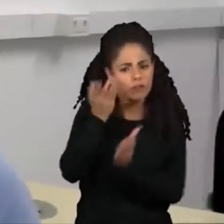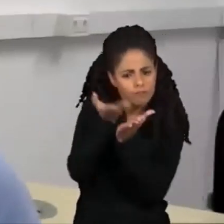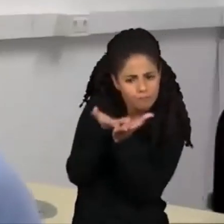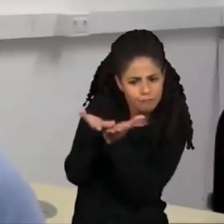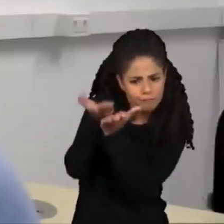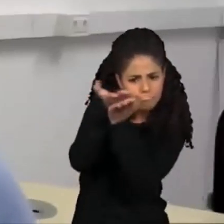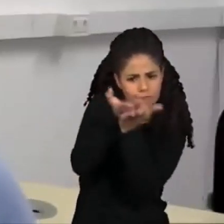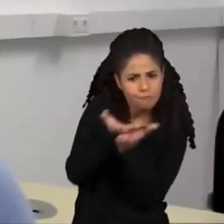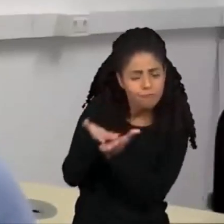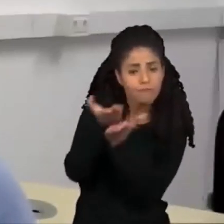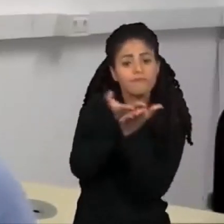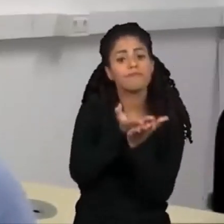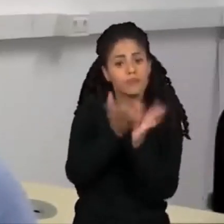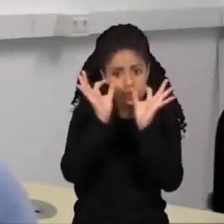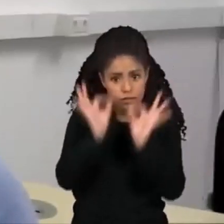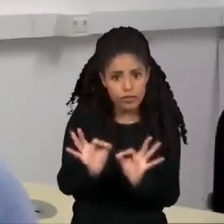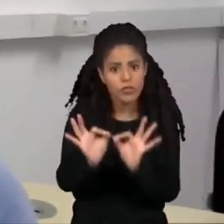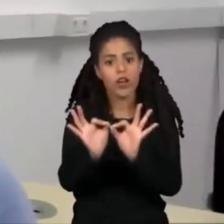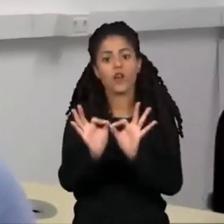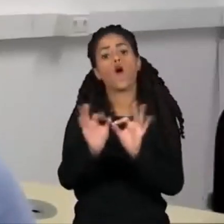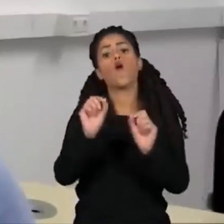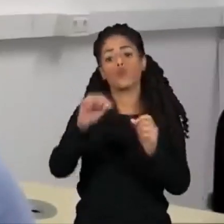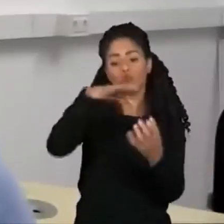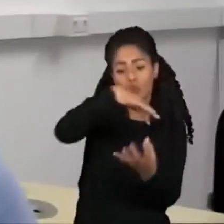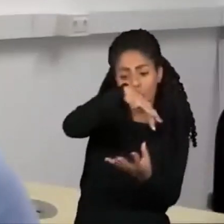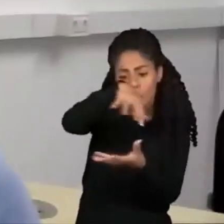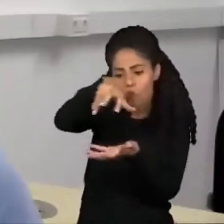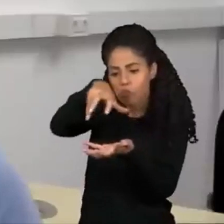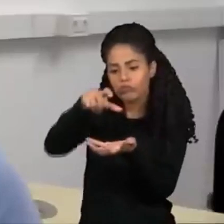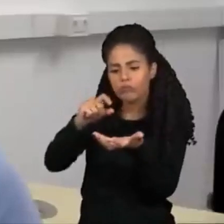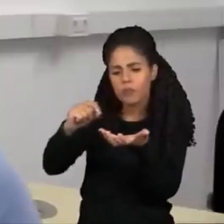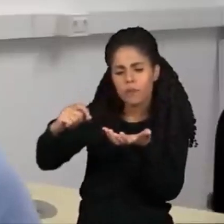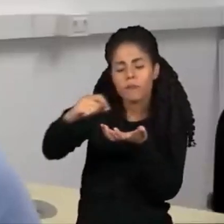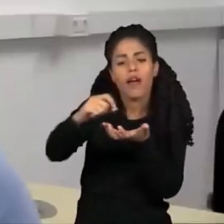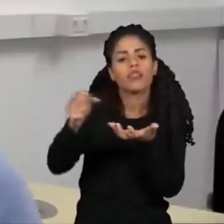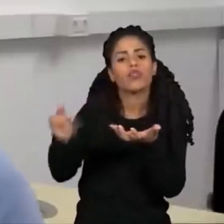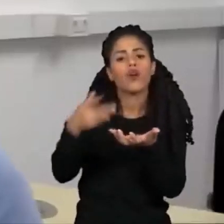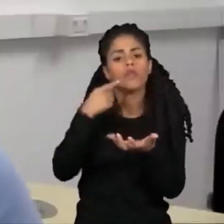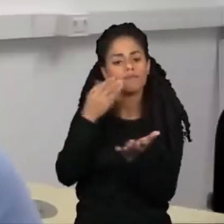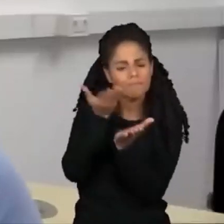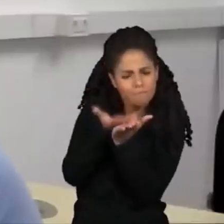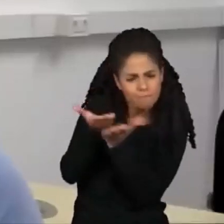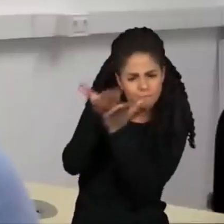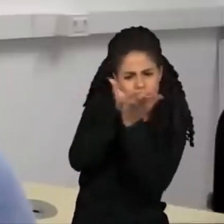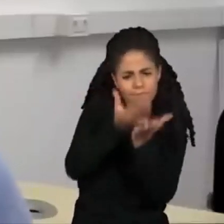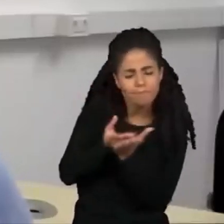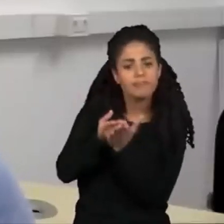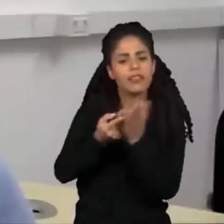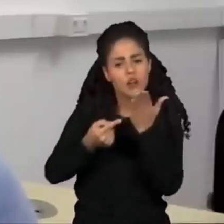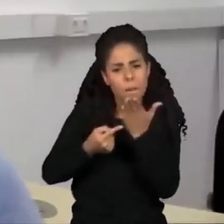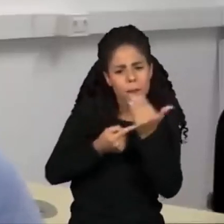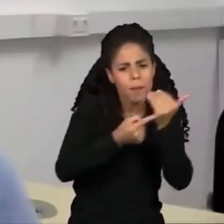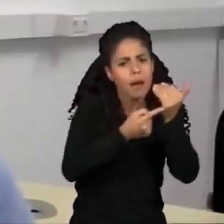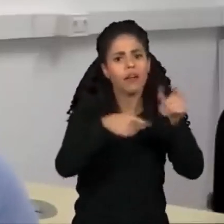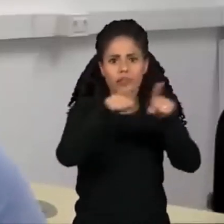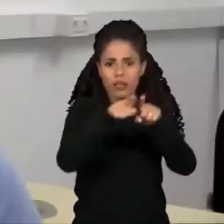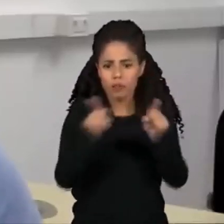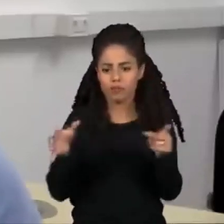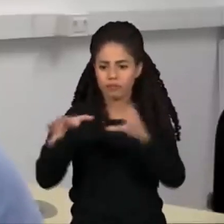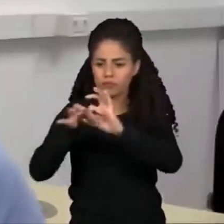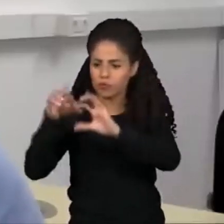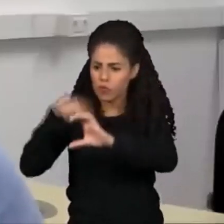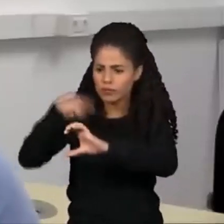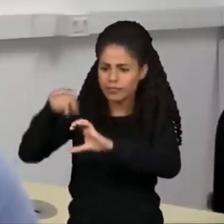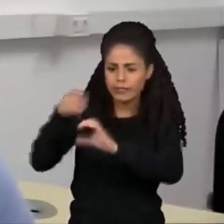regulamentada ainda, não só no Brasil, mas no mundo inteiro. Existe uma corrida muito grande, uma corrida tecnológica, uma corrida científica para aumentar a